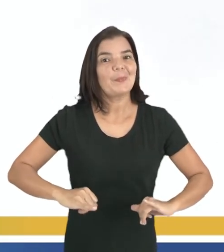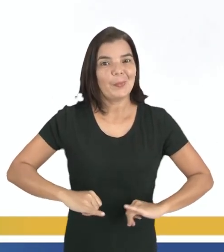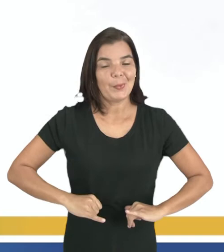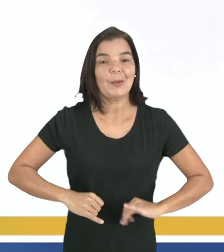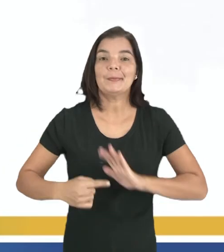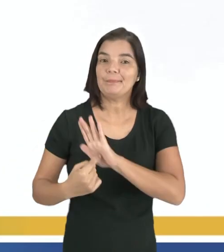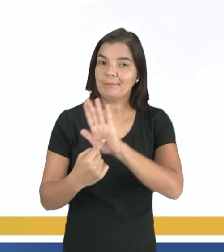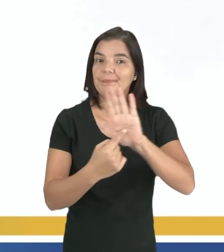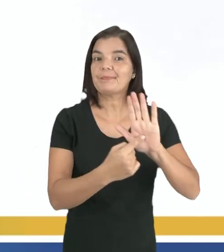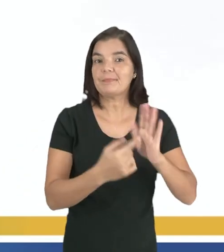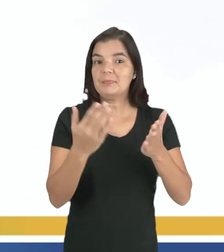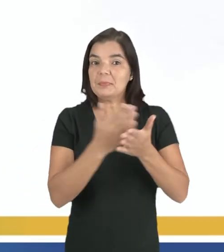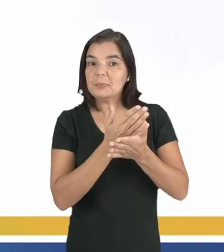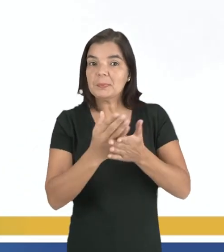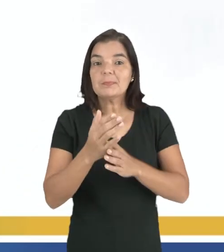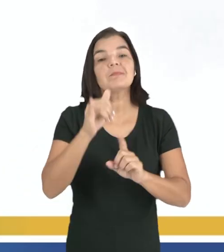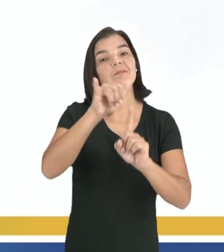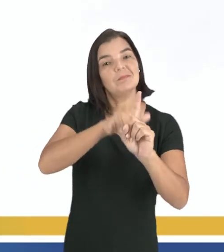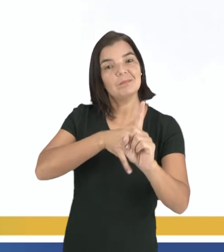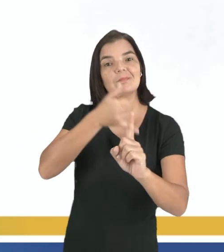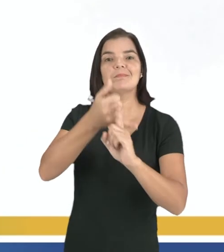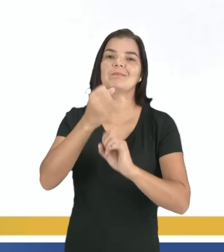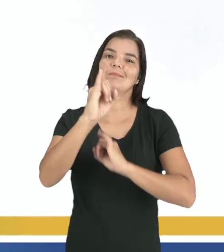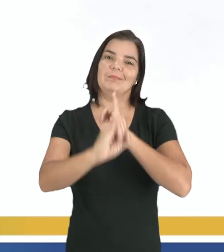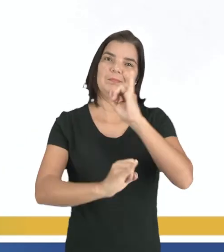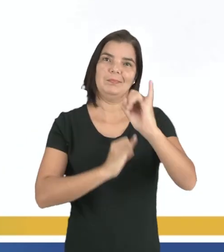expostas a algum tipo de bullying virtual.